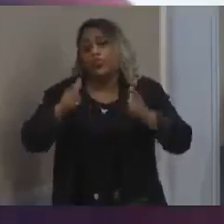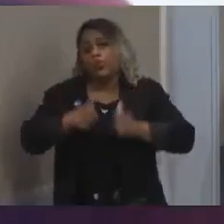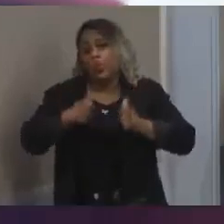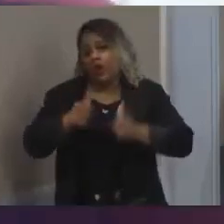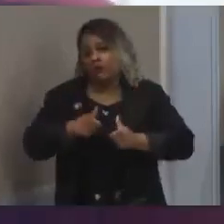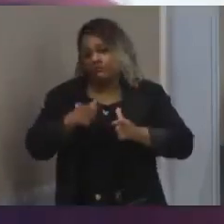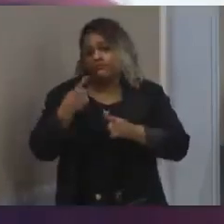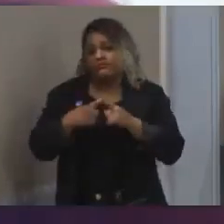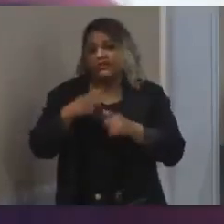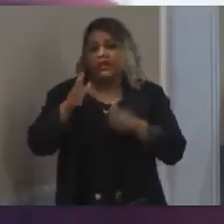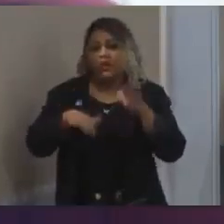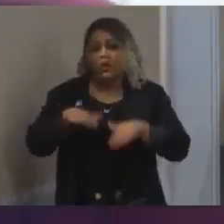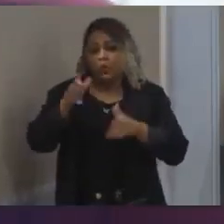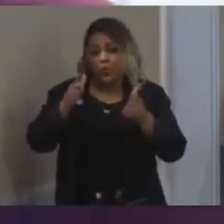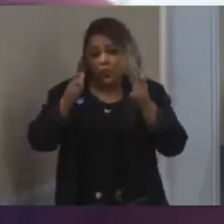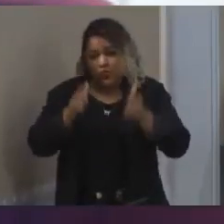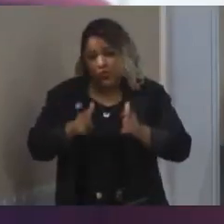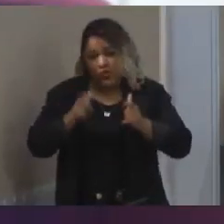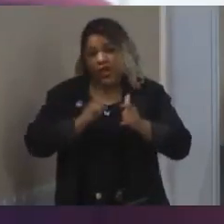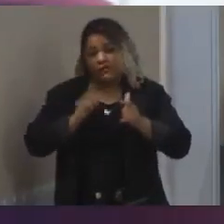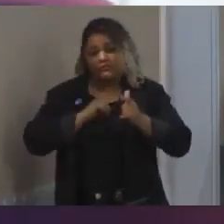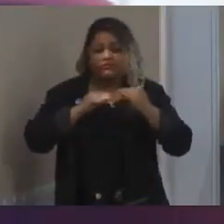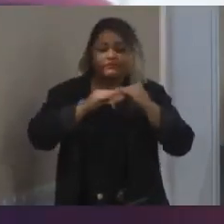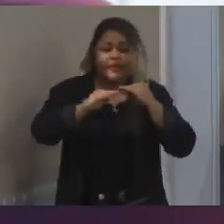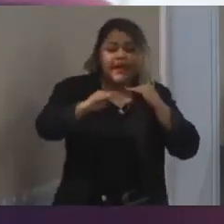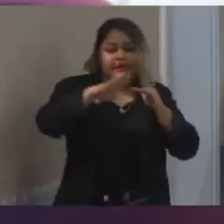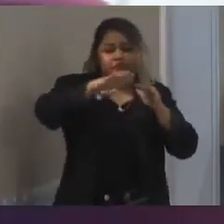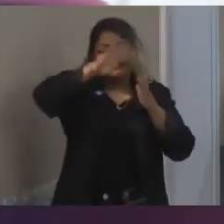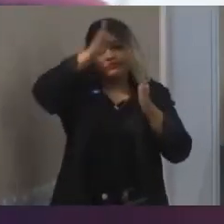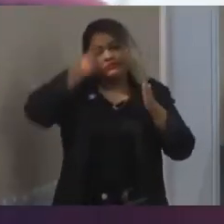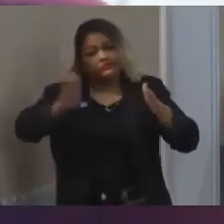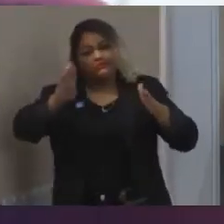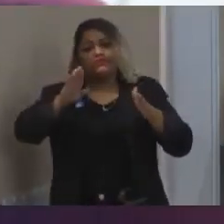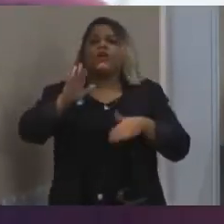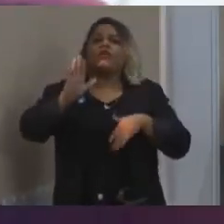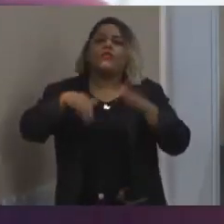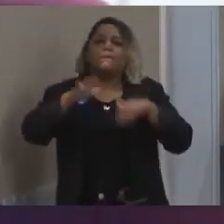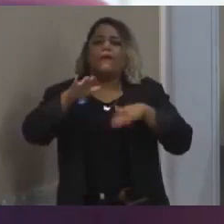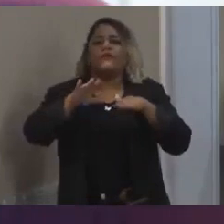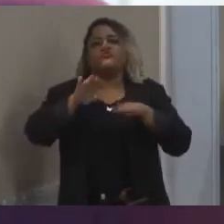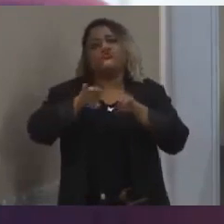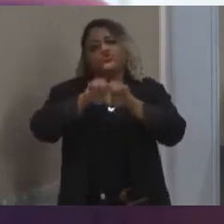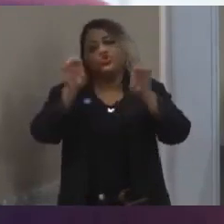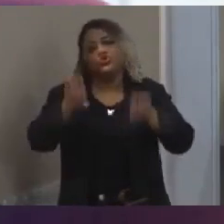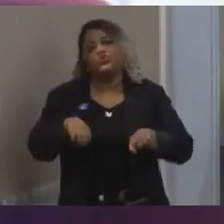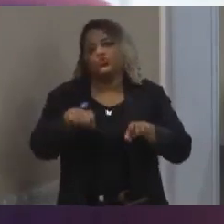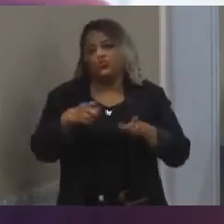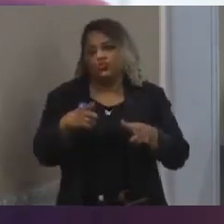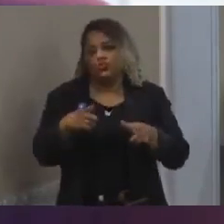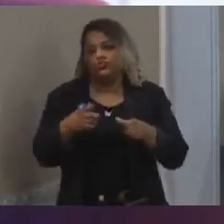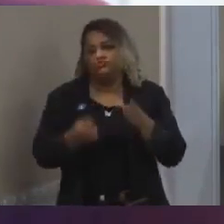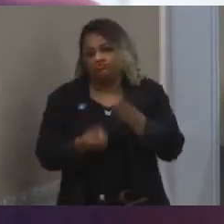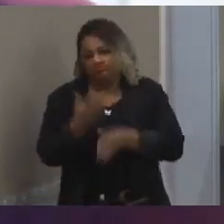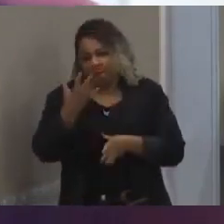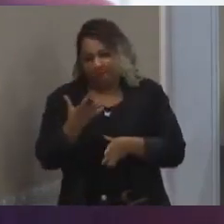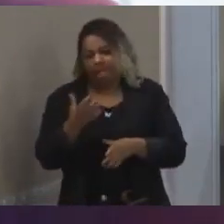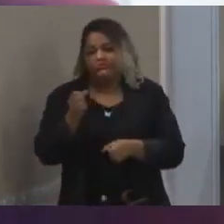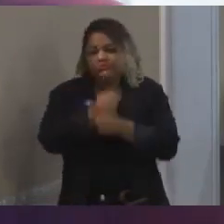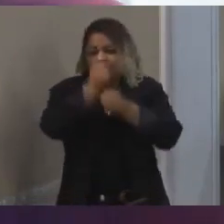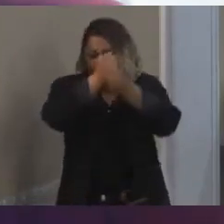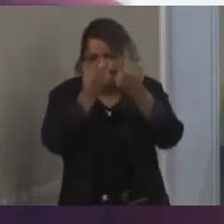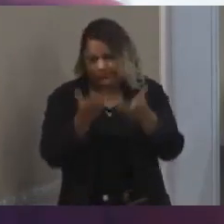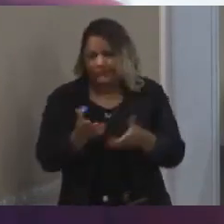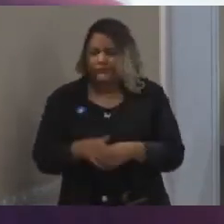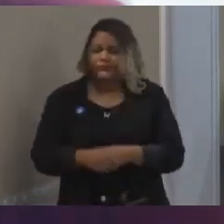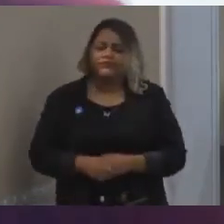infraestrutura que é necessário para viabilizar a implantação, e aí isso é conforme cada projeto. Então,